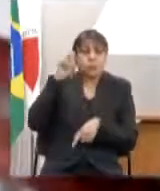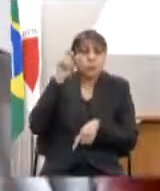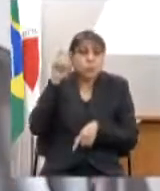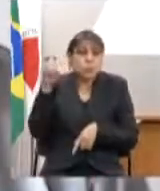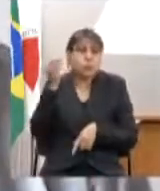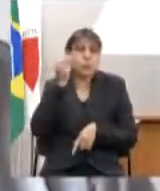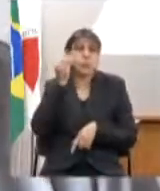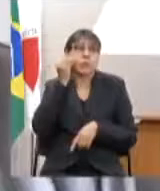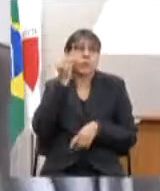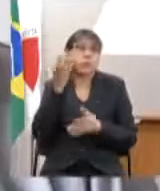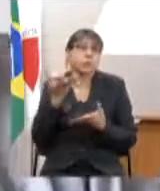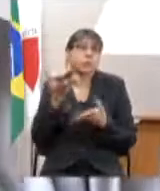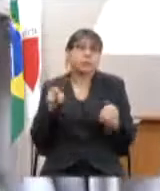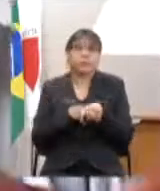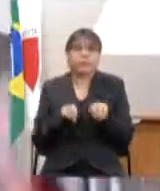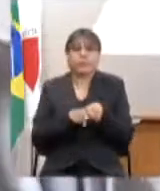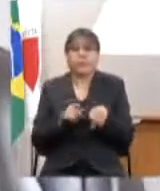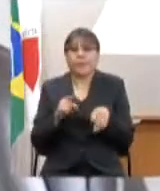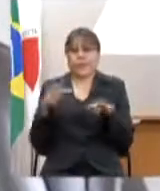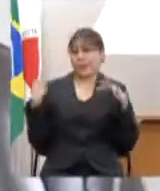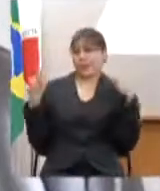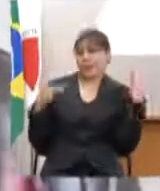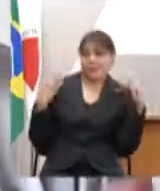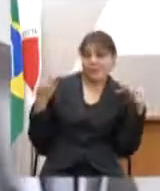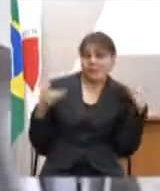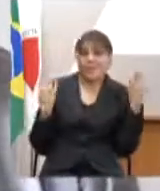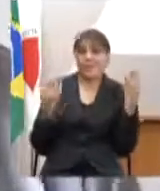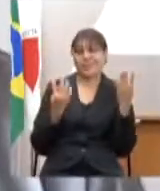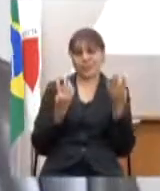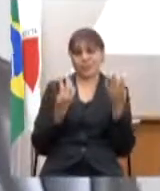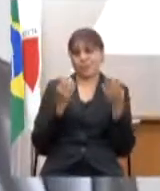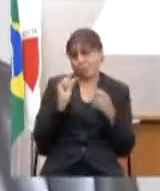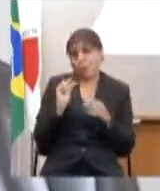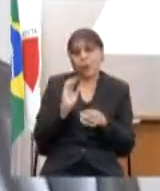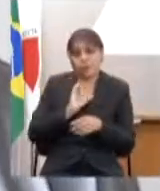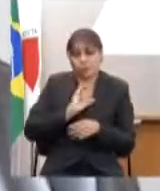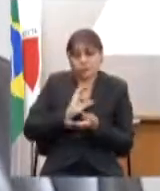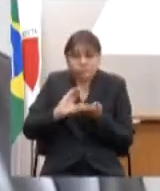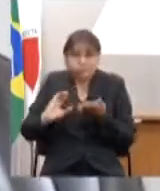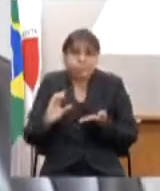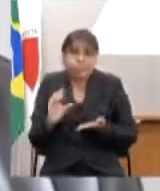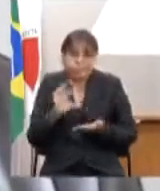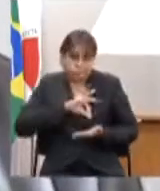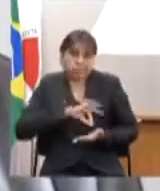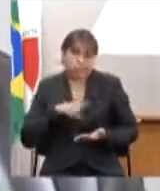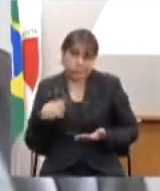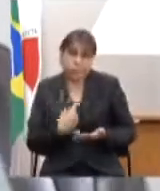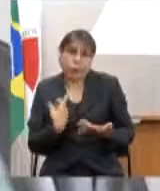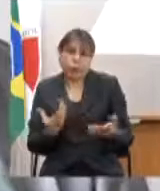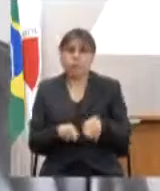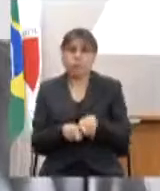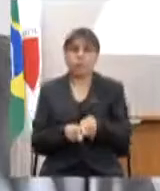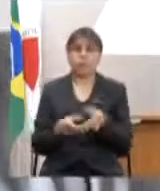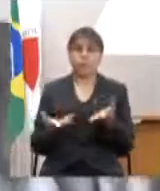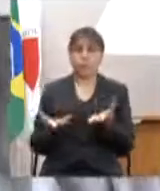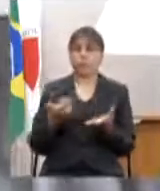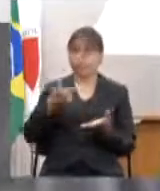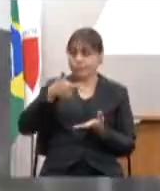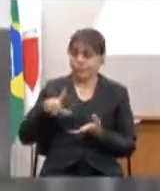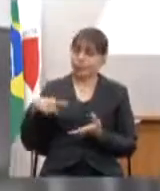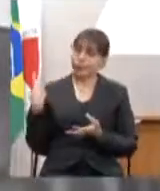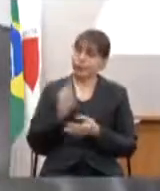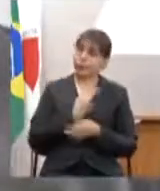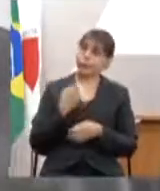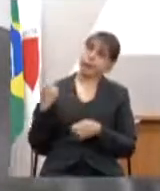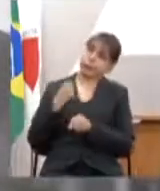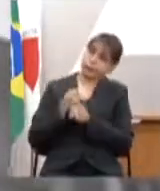trazer também é o que traz também o turismo em certa forma traz renda também para a gente e aí mais um ano que a gente está aqui por